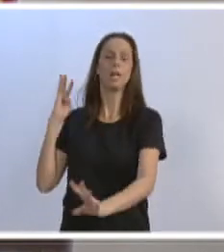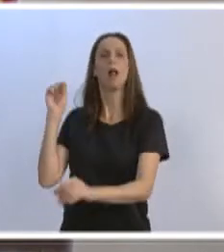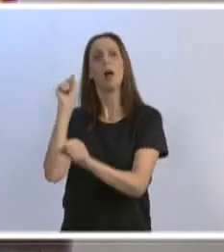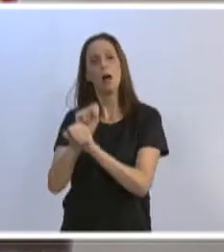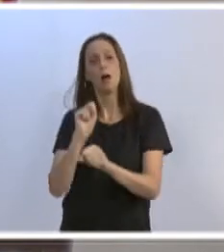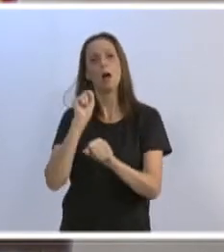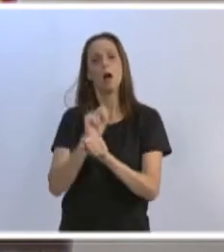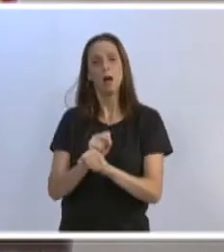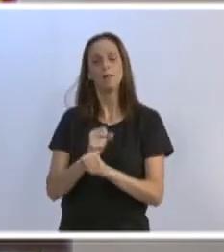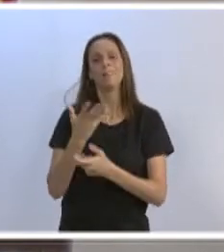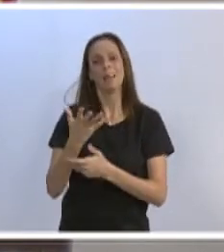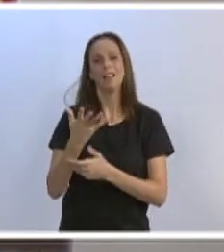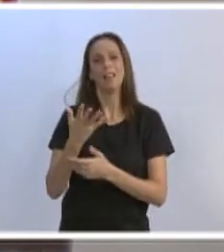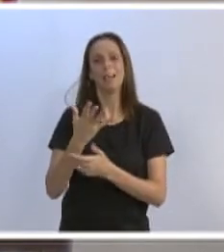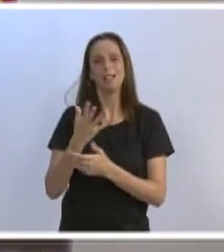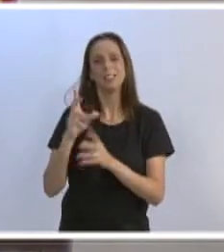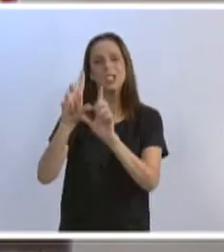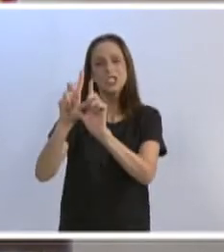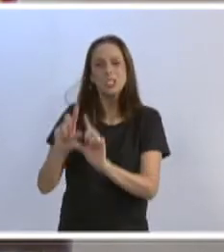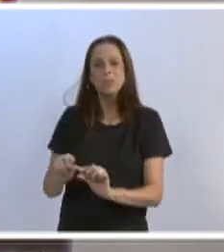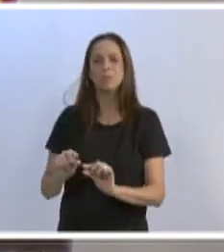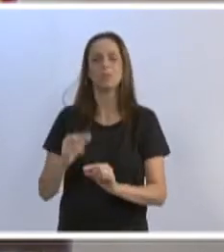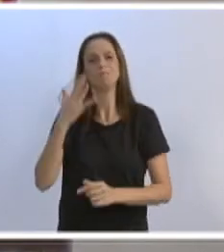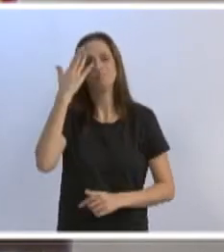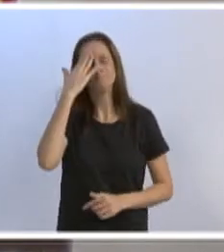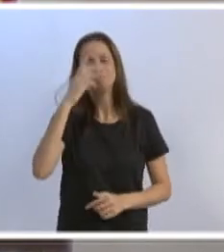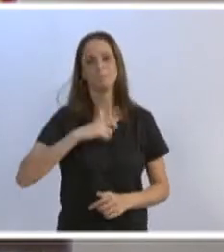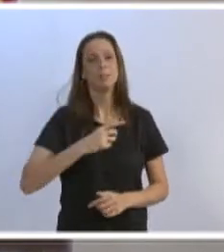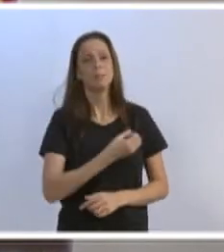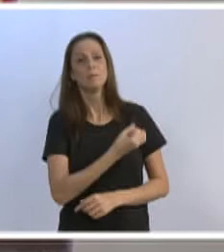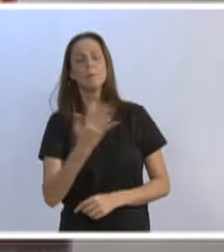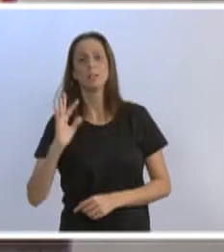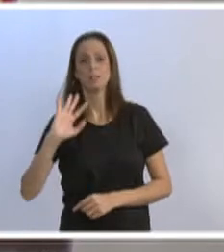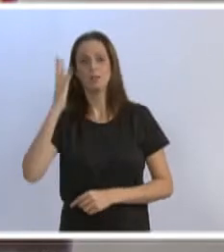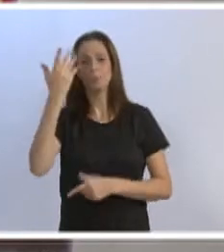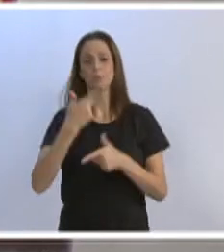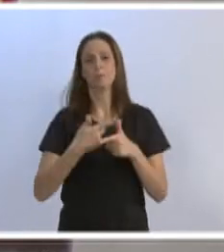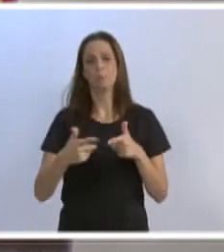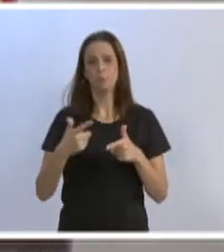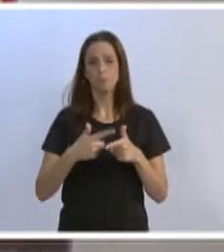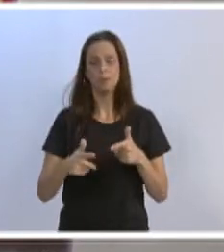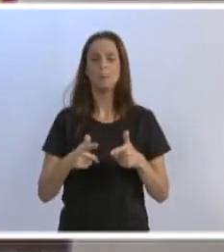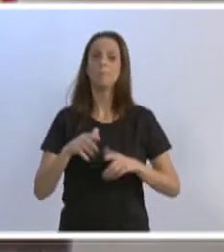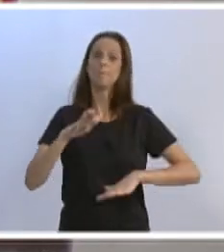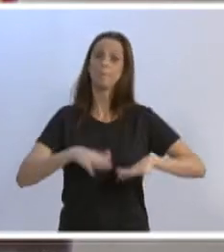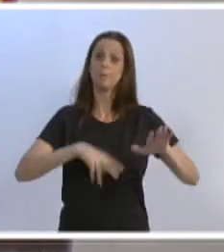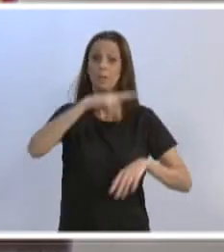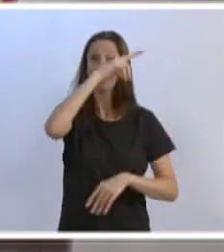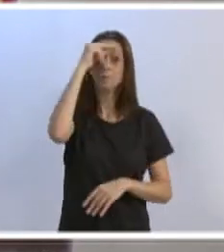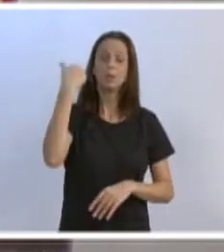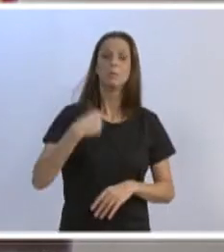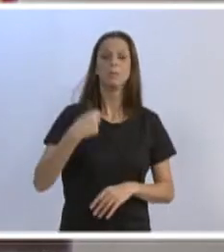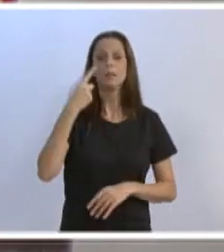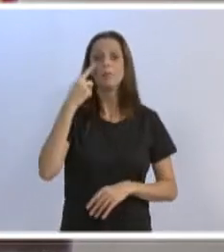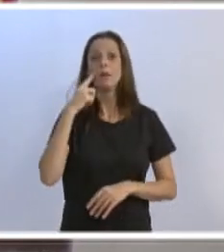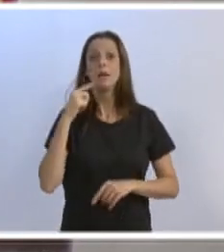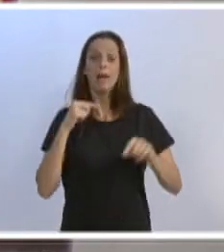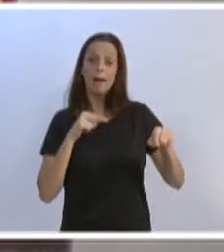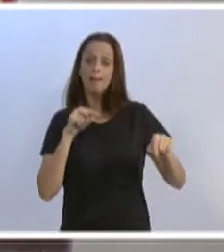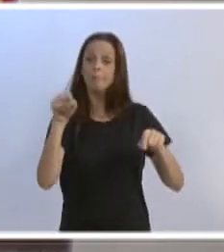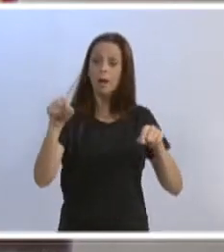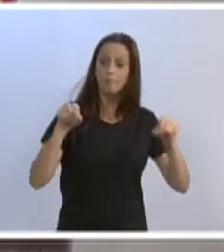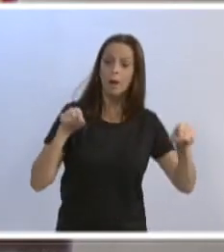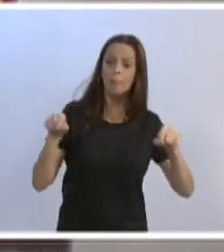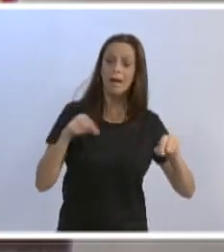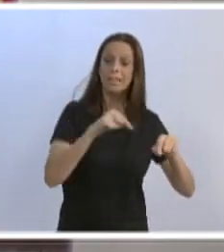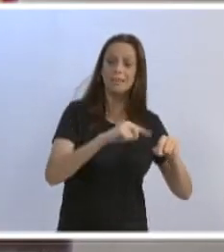Nós concordamos que, em função de várias situações que aconteceram, o município muitas vezes tem que priorizar uma área ou outra, e acabou